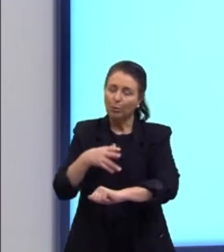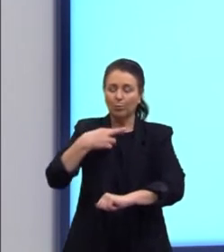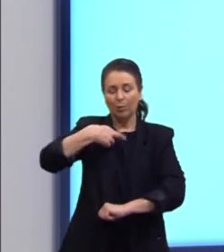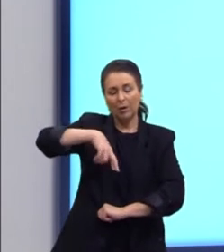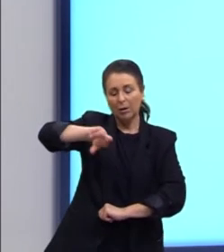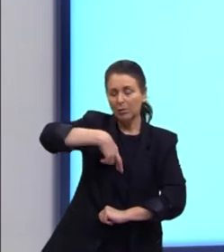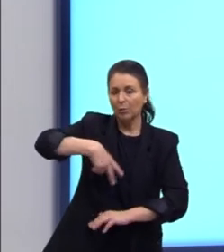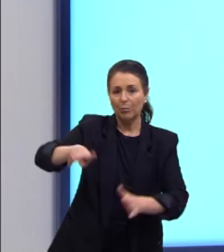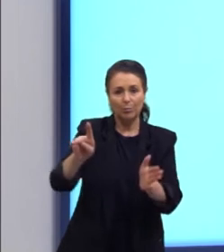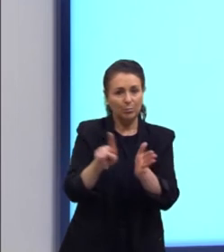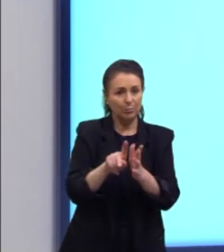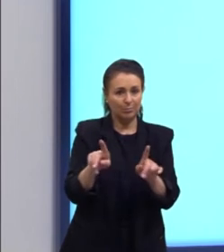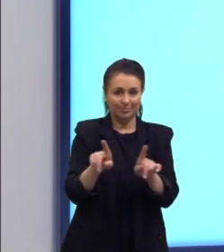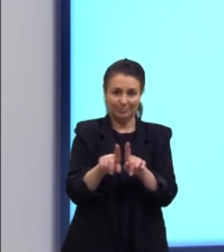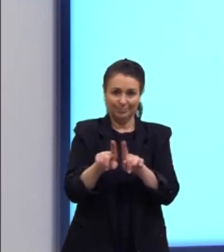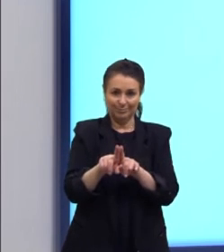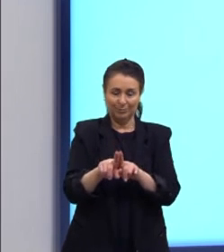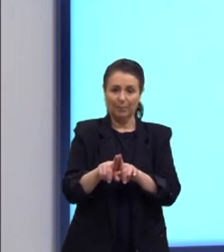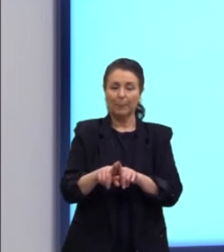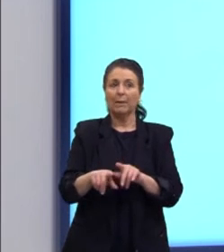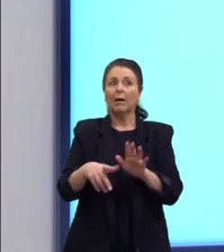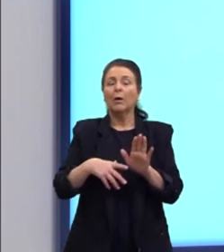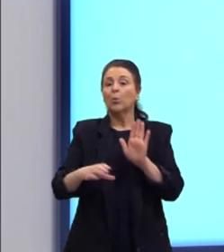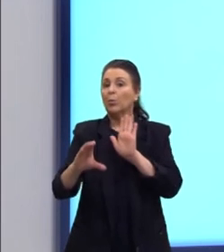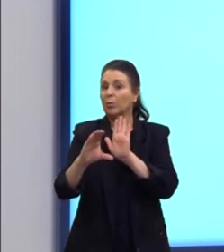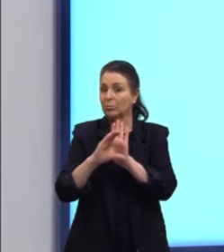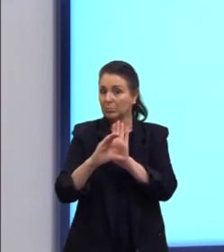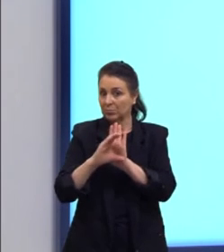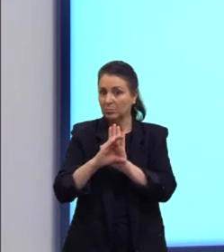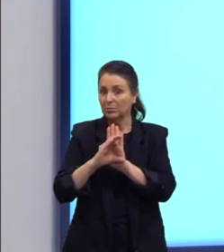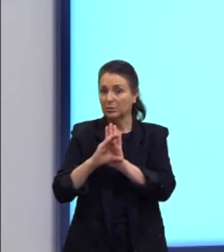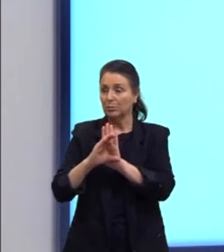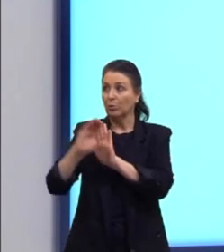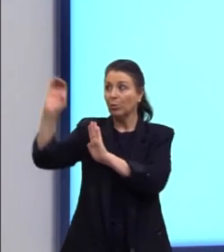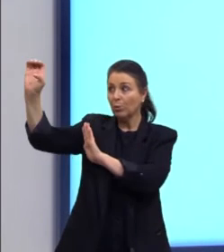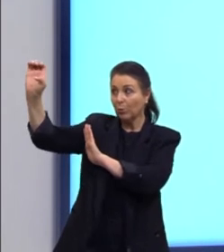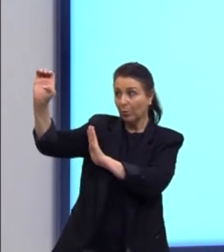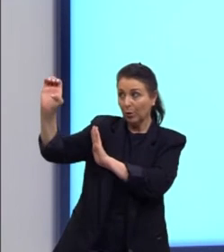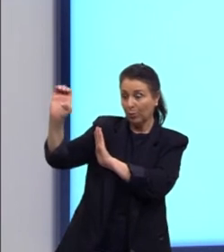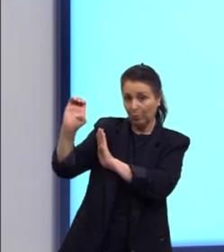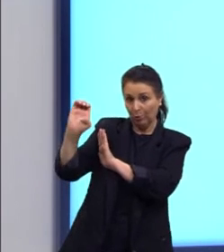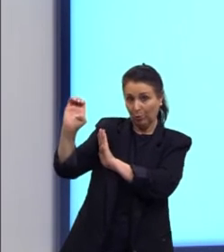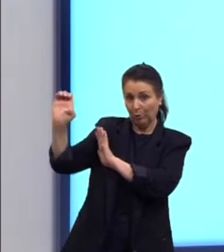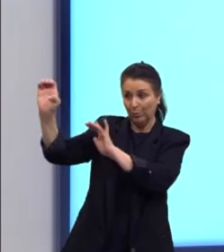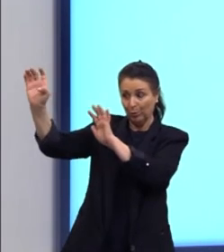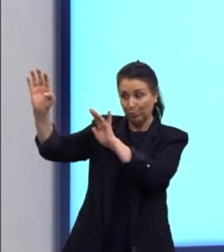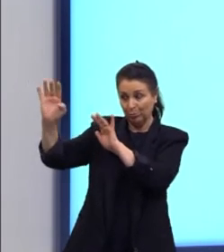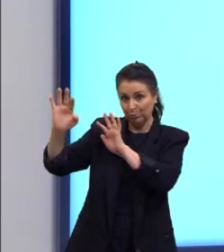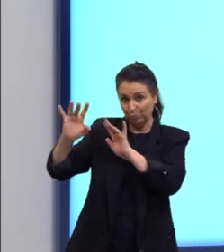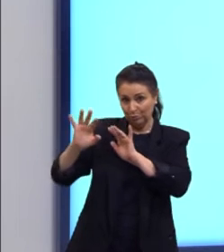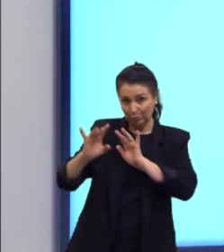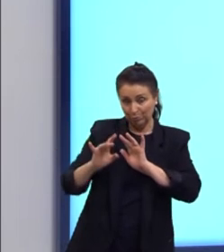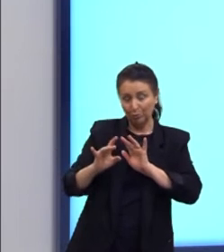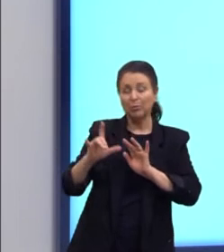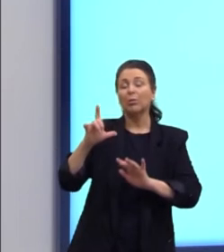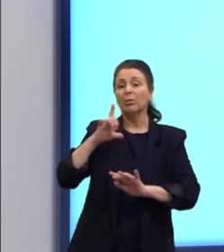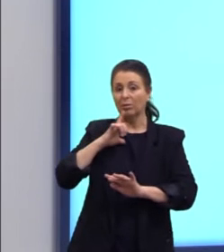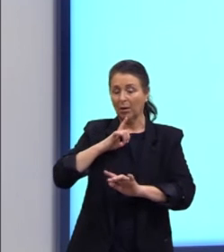claro que o catolicismo trazido pelo europeu predomina nessa